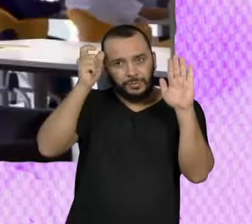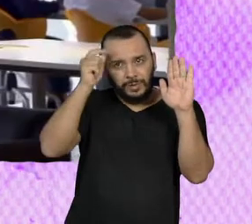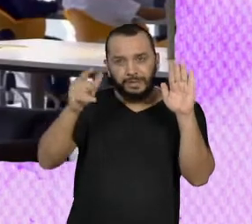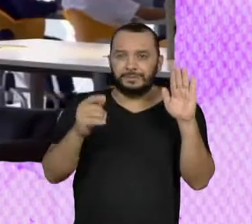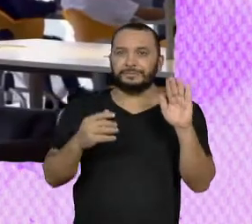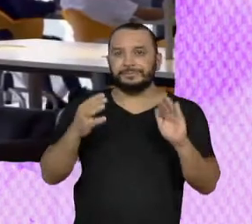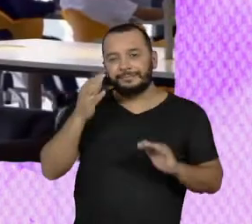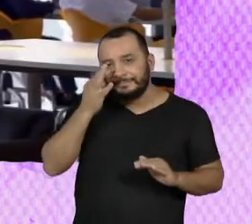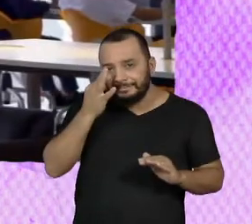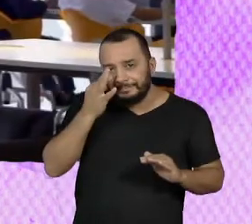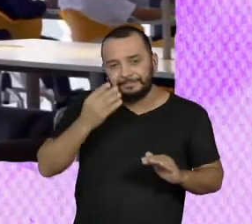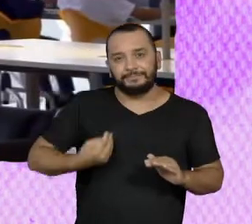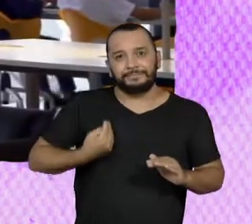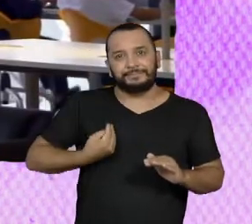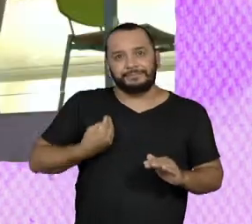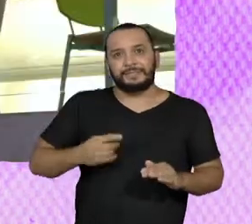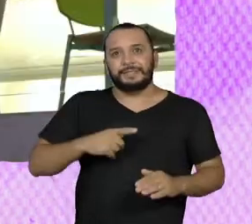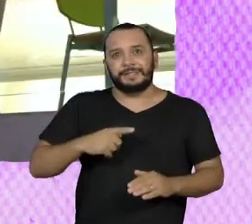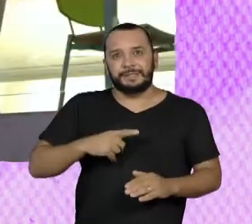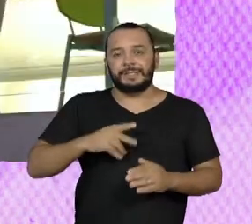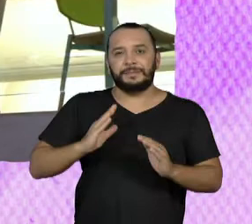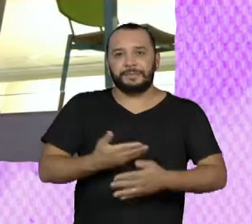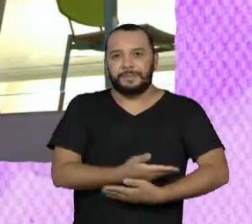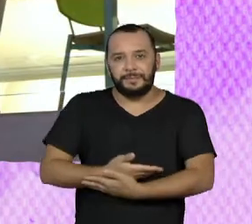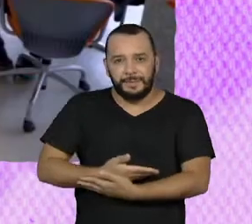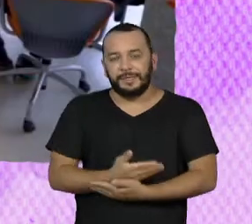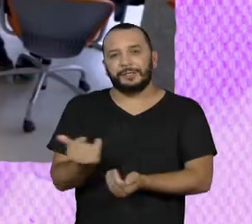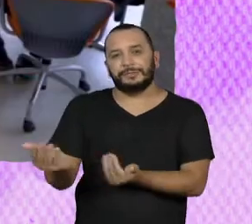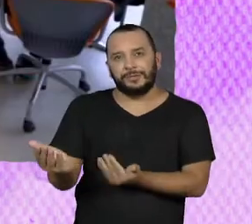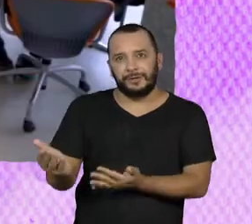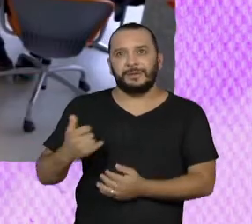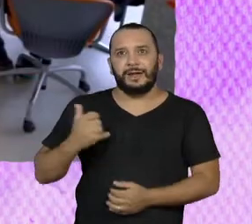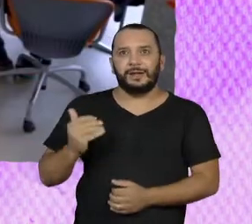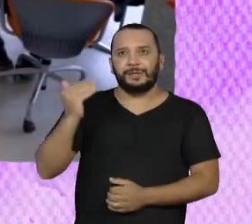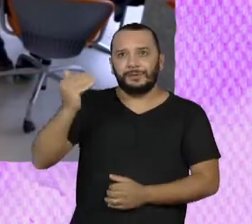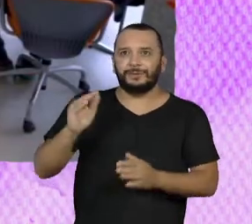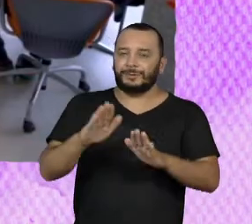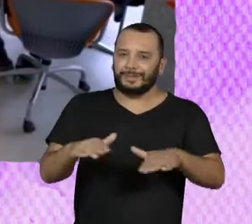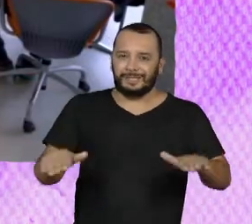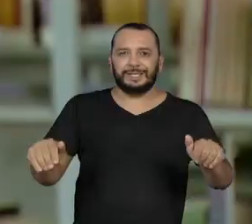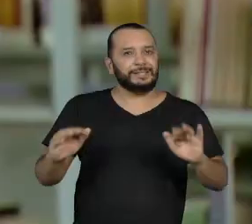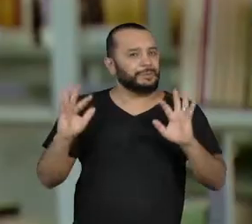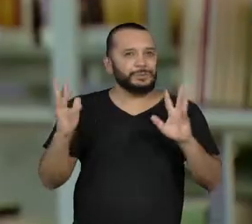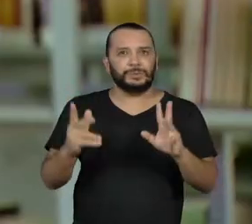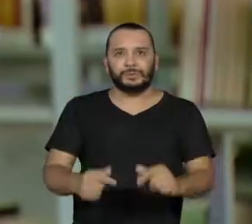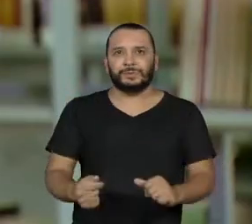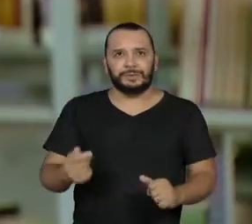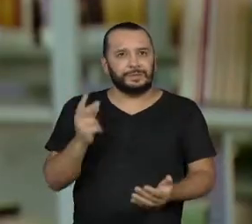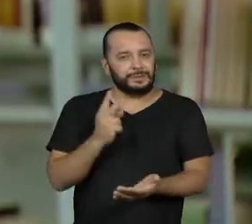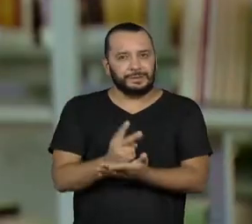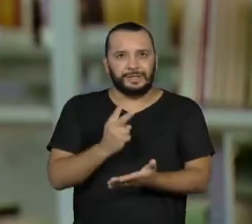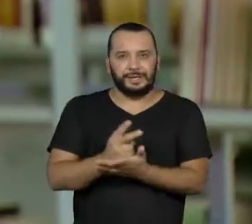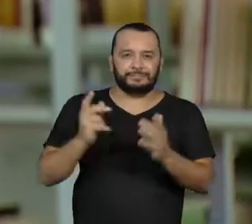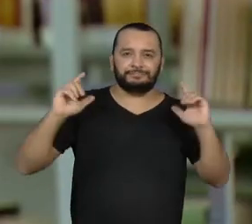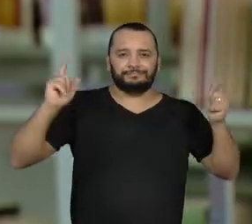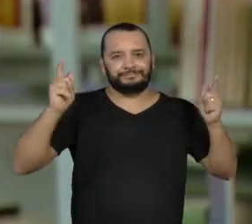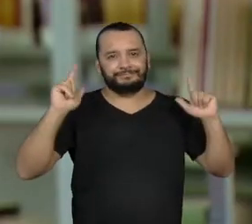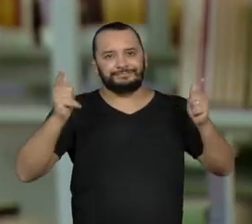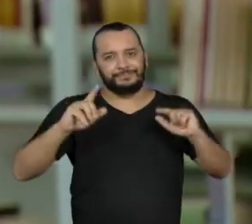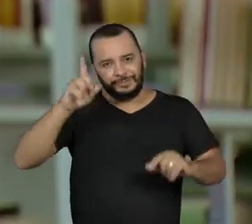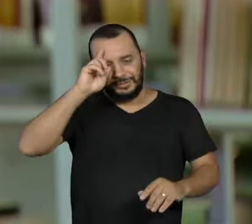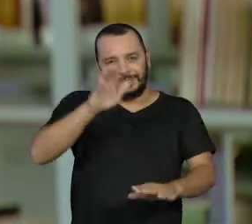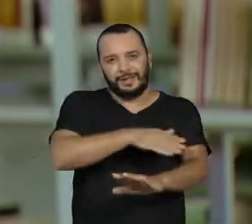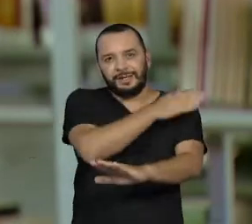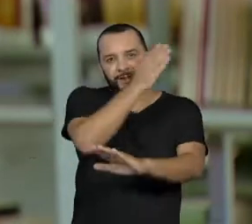Onde tínhamos programação para bebês, jovens, adultos, crianças, muita coisa para as crianças. Então, era sempre uma diversão passar o dia aqui na